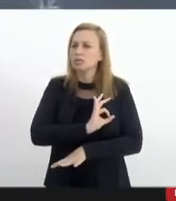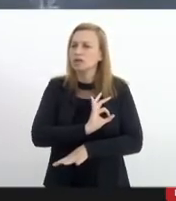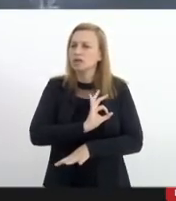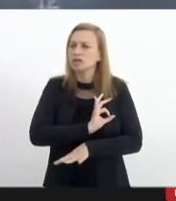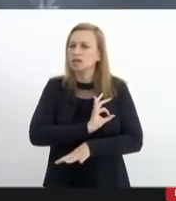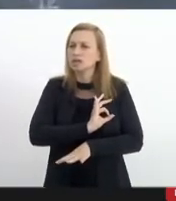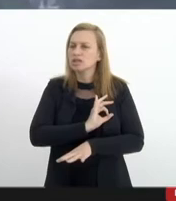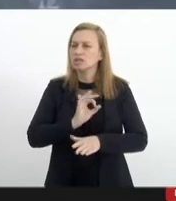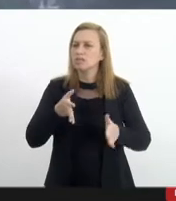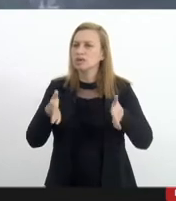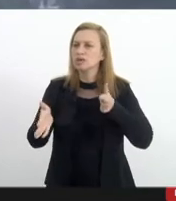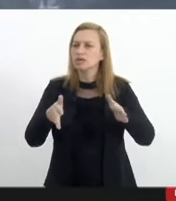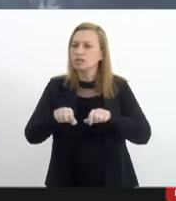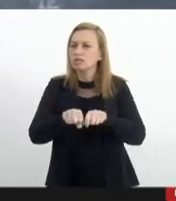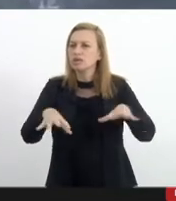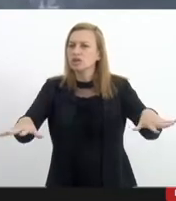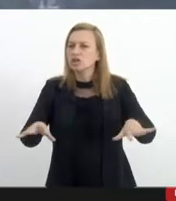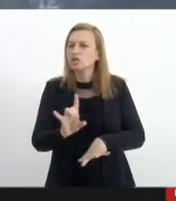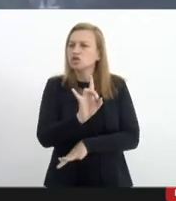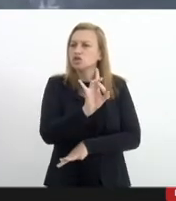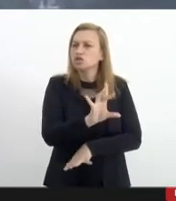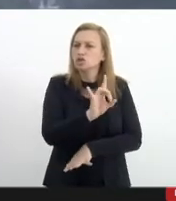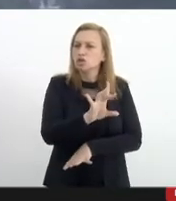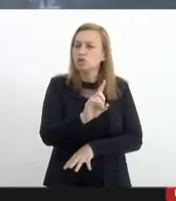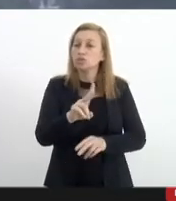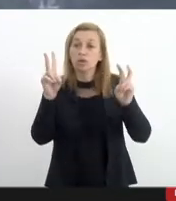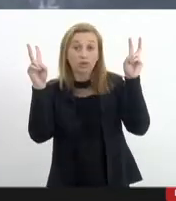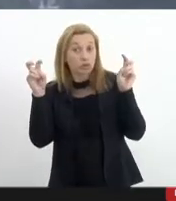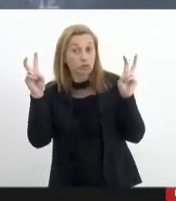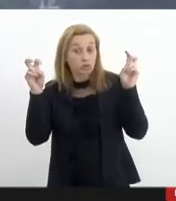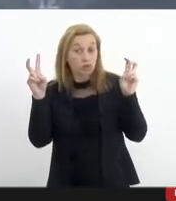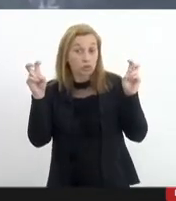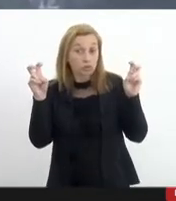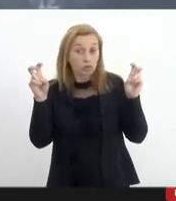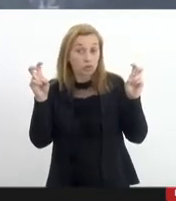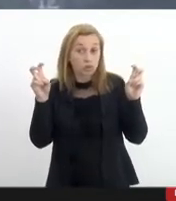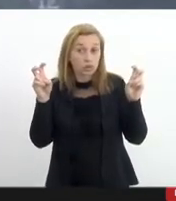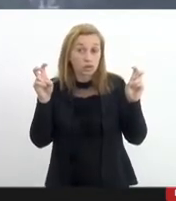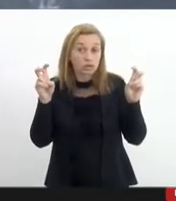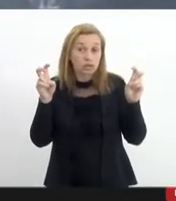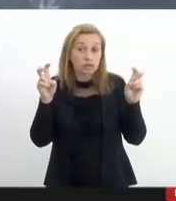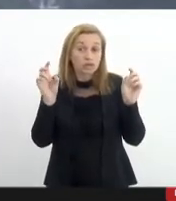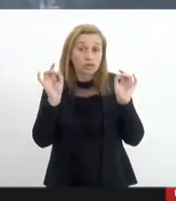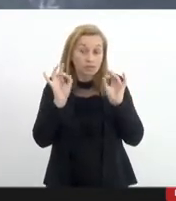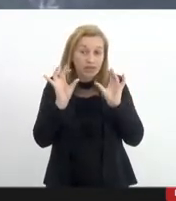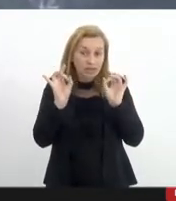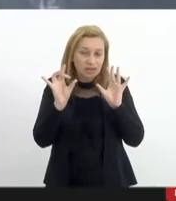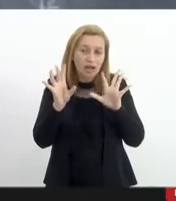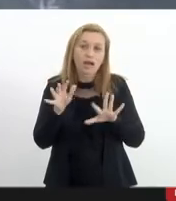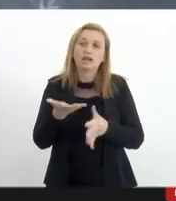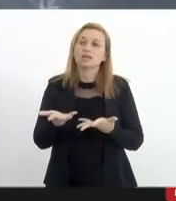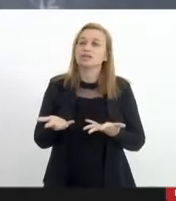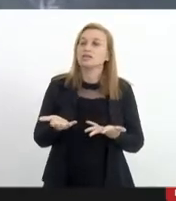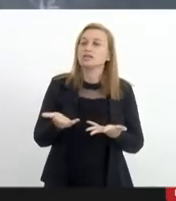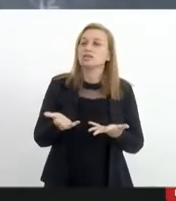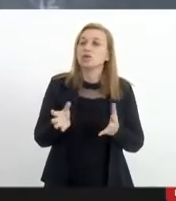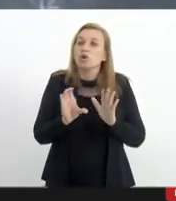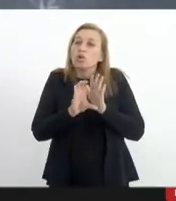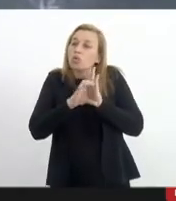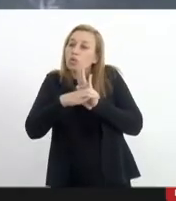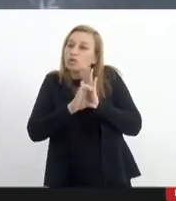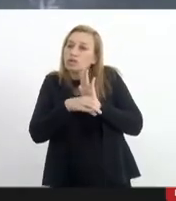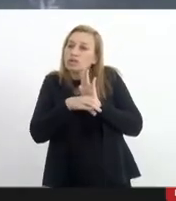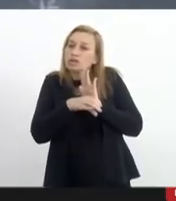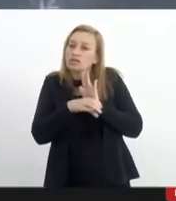durante a pandemia apenas em situações estritamente excepcionais ou seja trouxe o conceito de